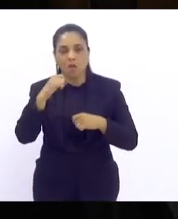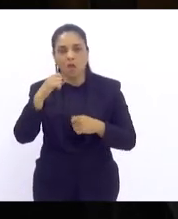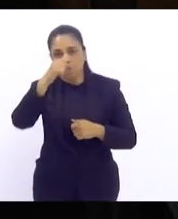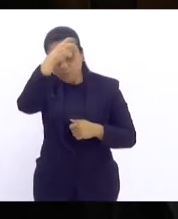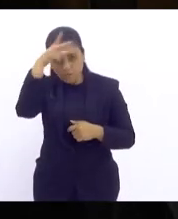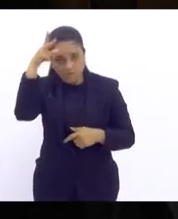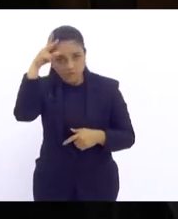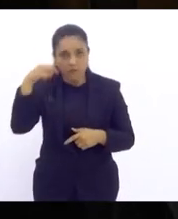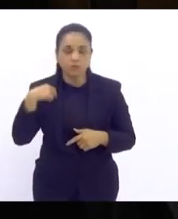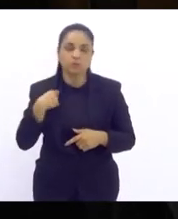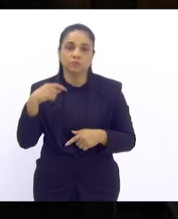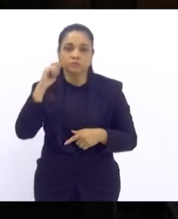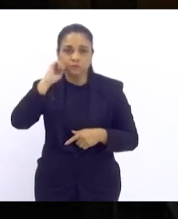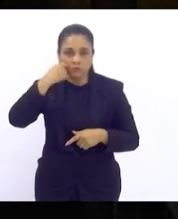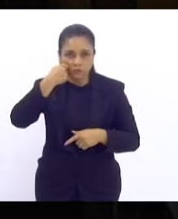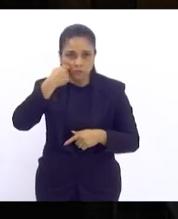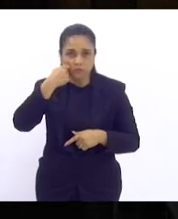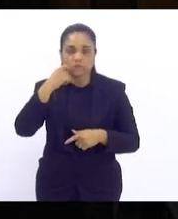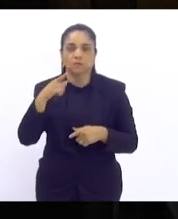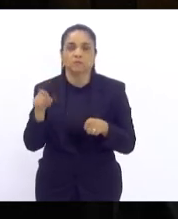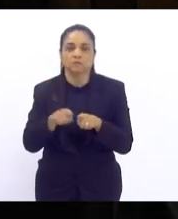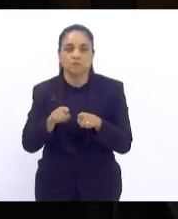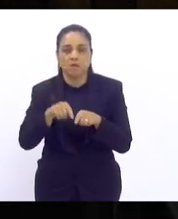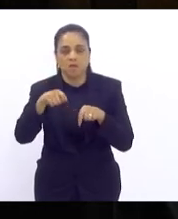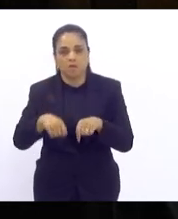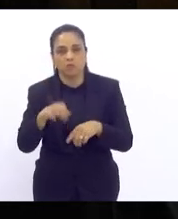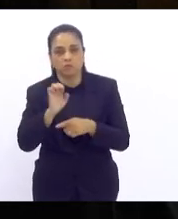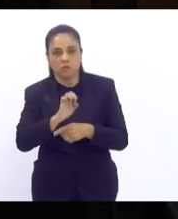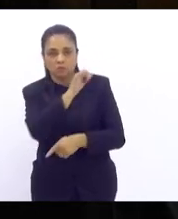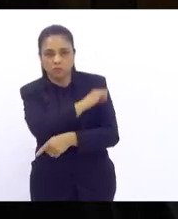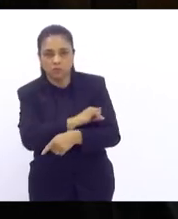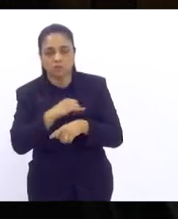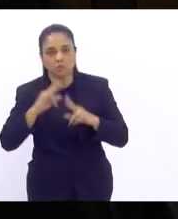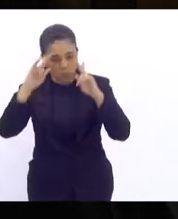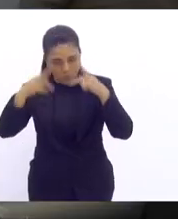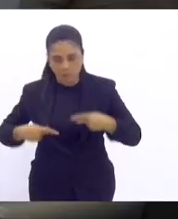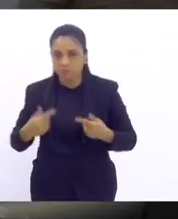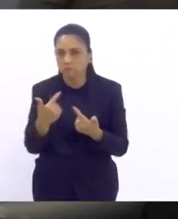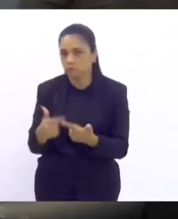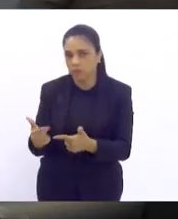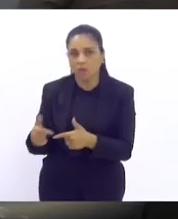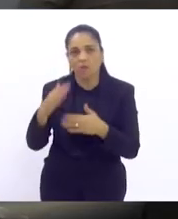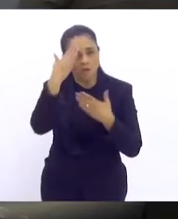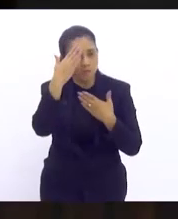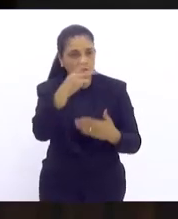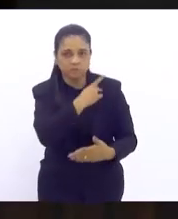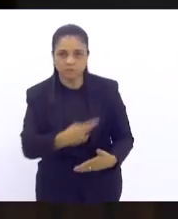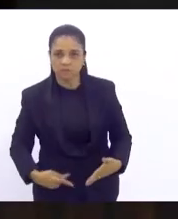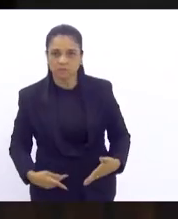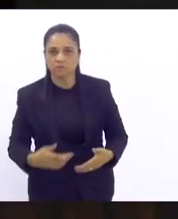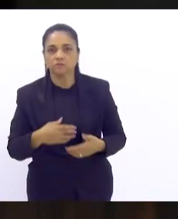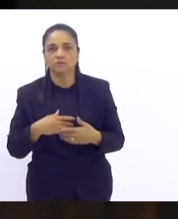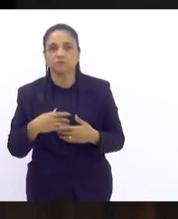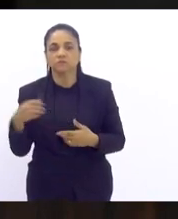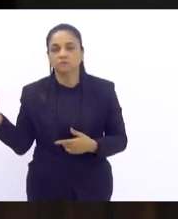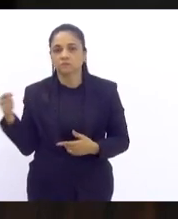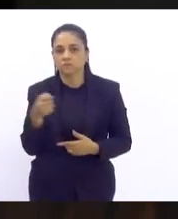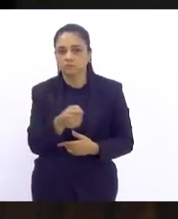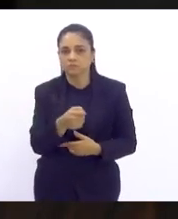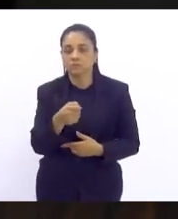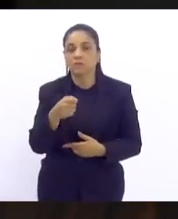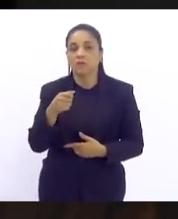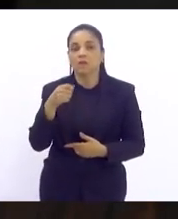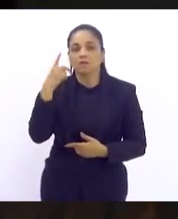Paes isso é no mínimo desumano muito obrigada senhor presidente obrigado deputada Renata o próximo é o deputado Alan